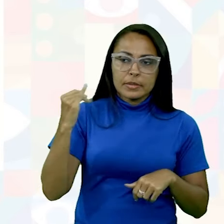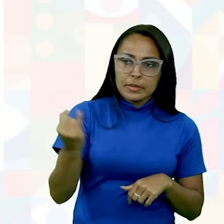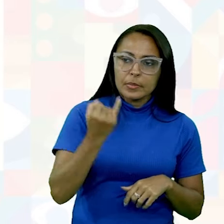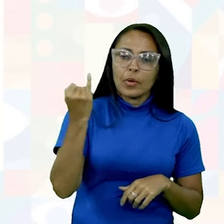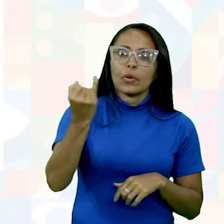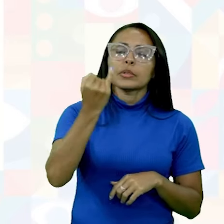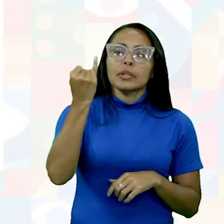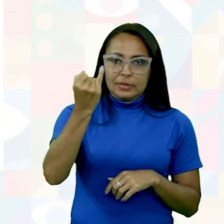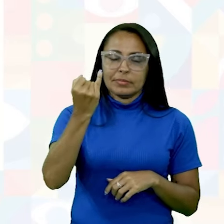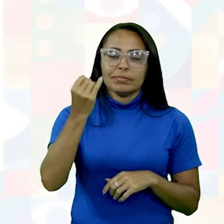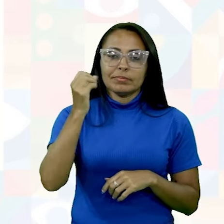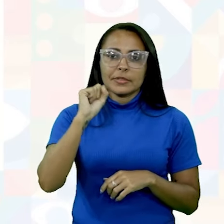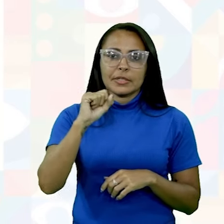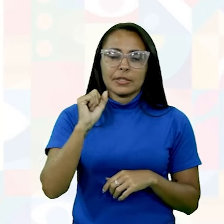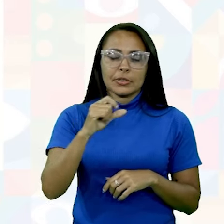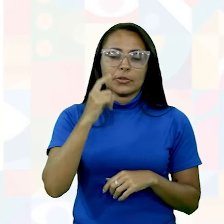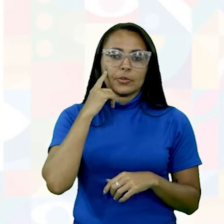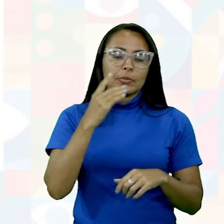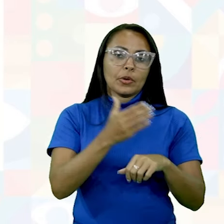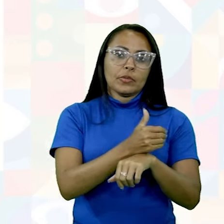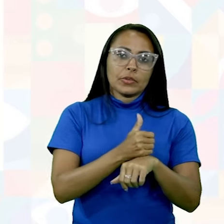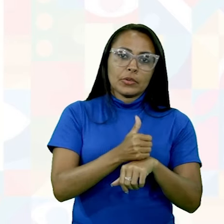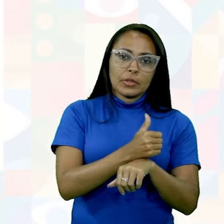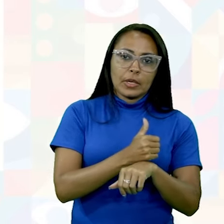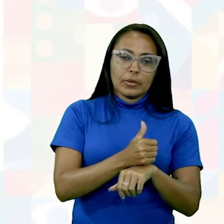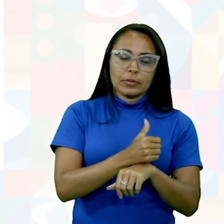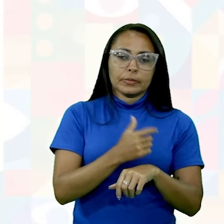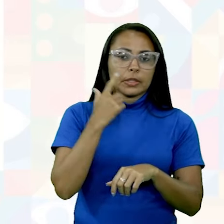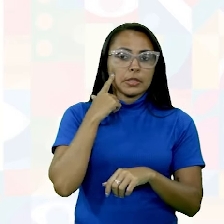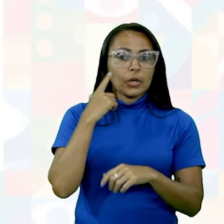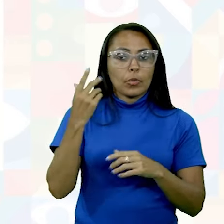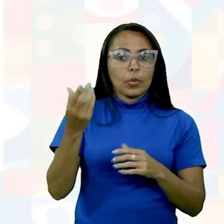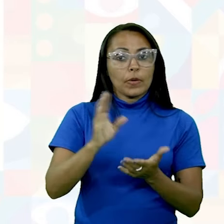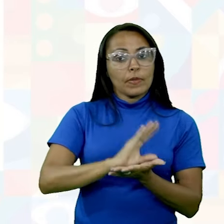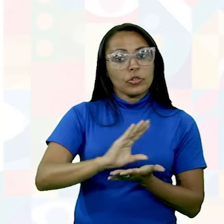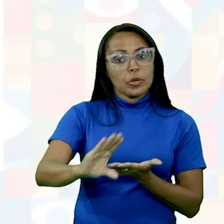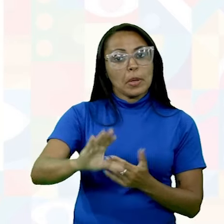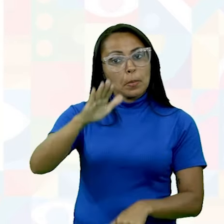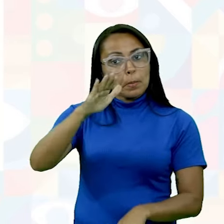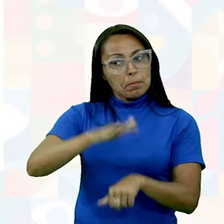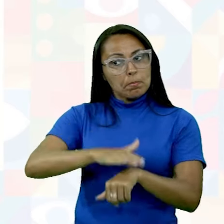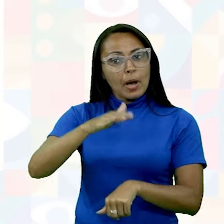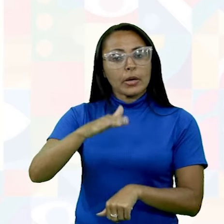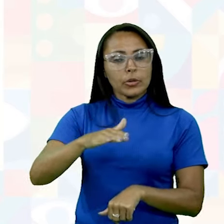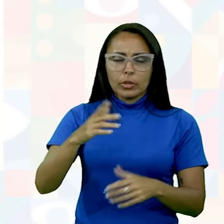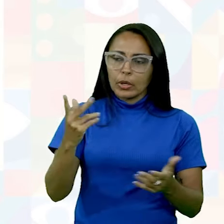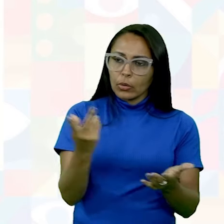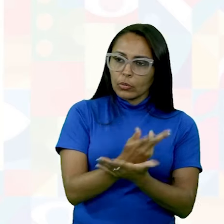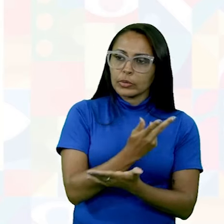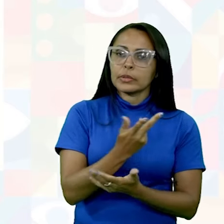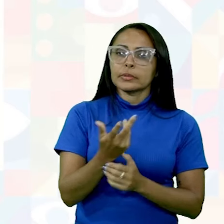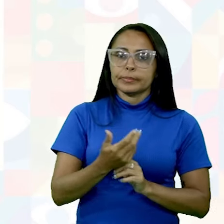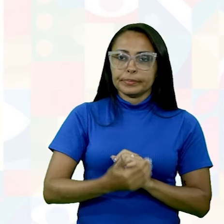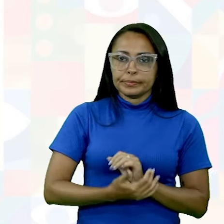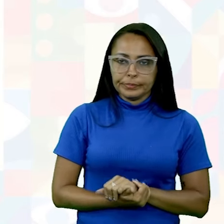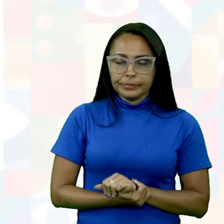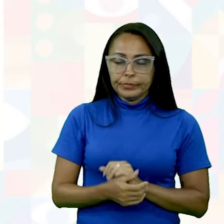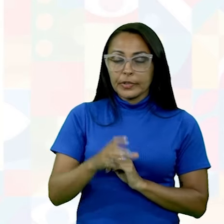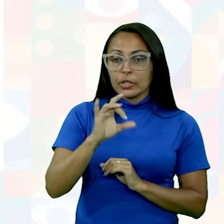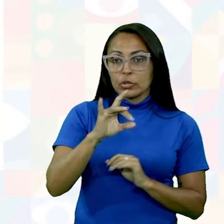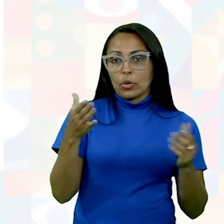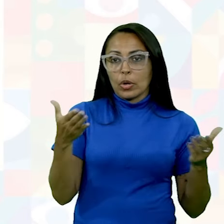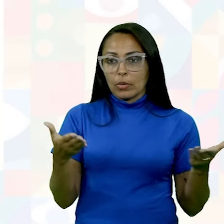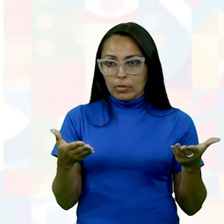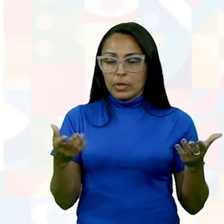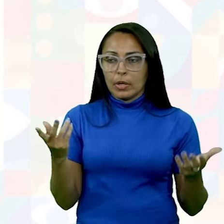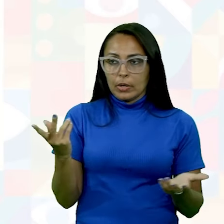onde precisa de grandes profissionais, precisa-se de um investimento, é um maior investimento para que isso aconteça. E isso só vai acontecer